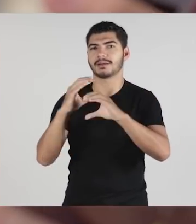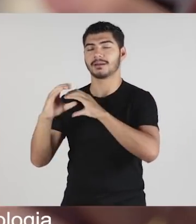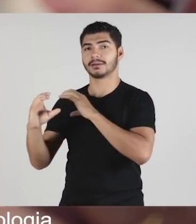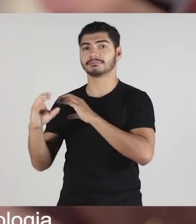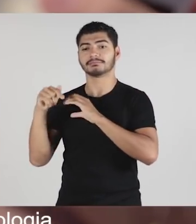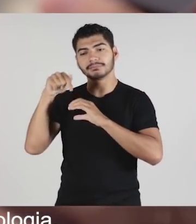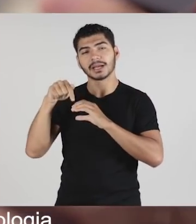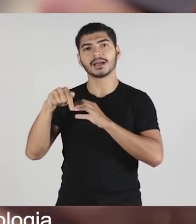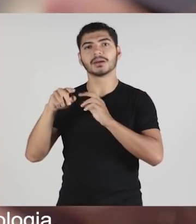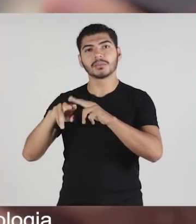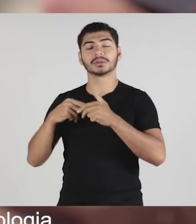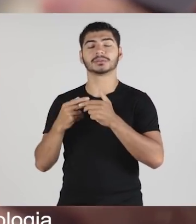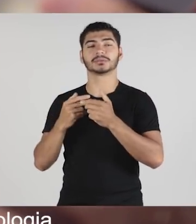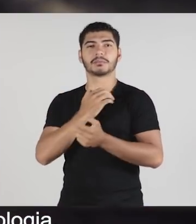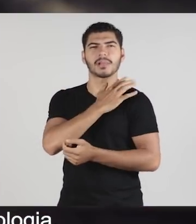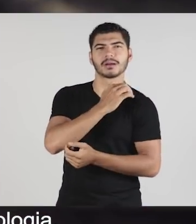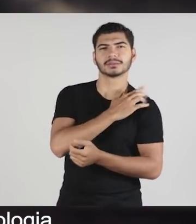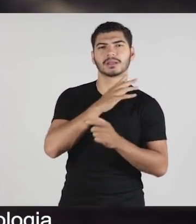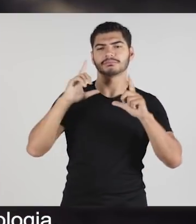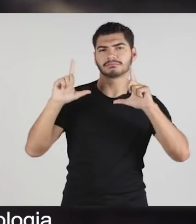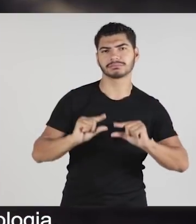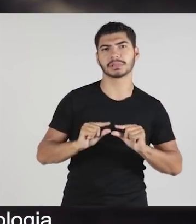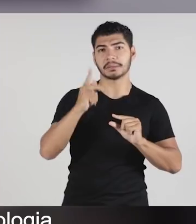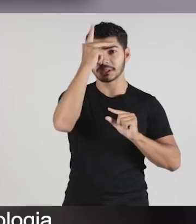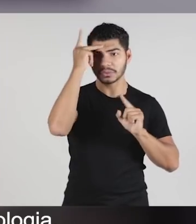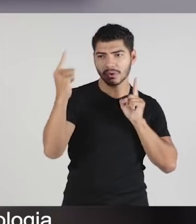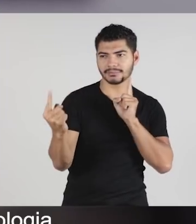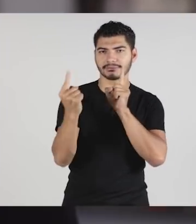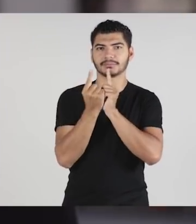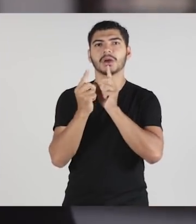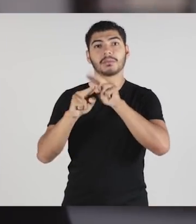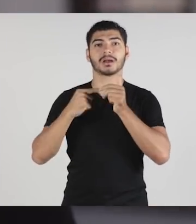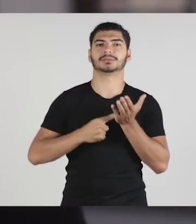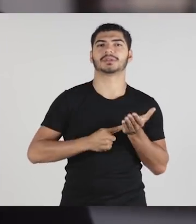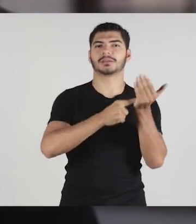barreira, a gente diminui o preconceito e aproxima as pessoas através de tecnologia.